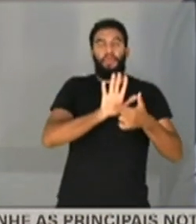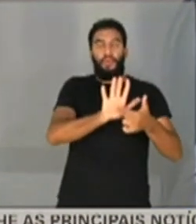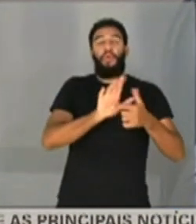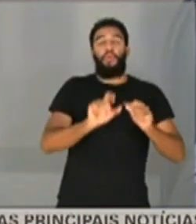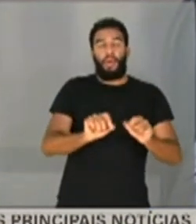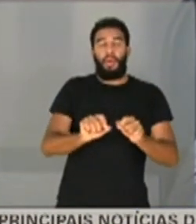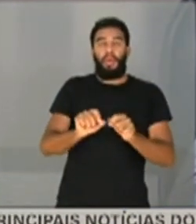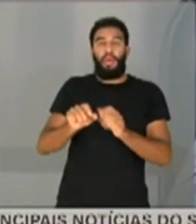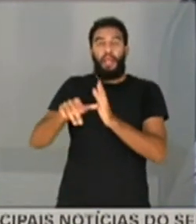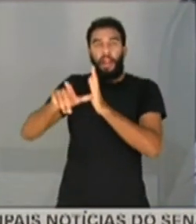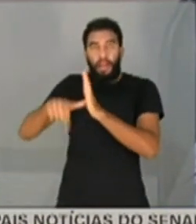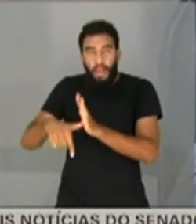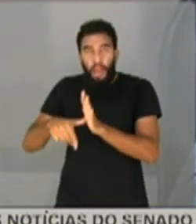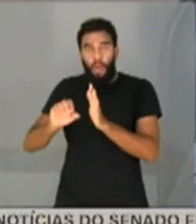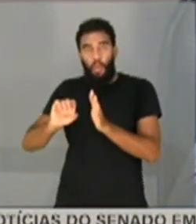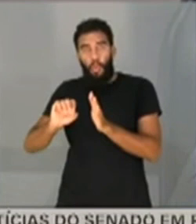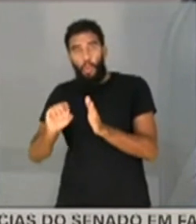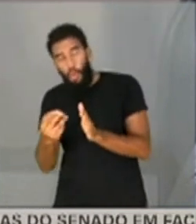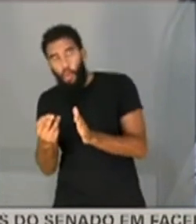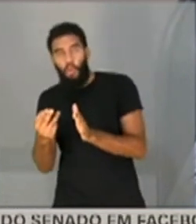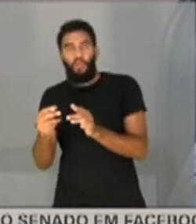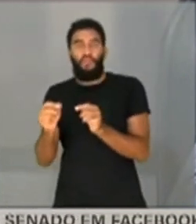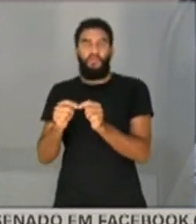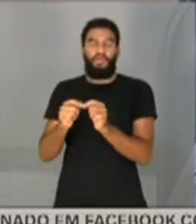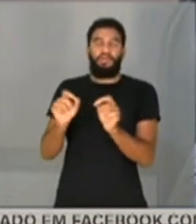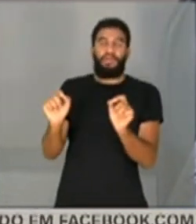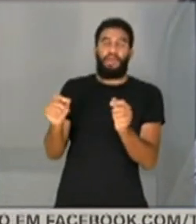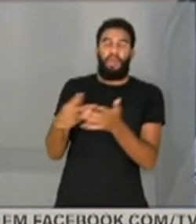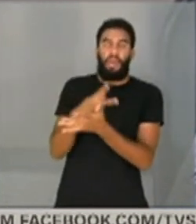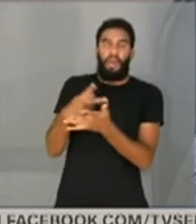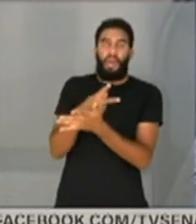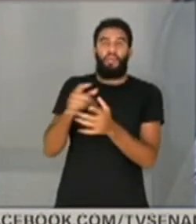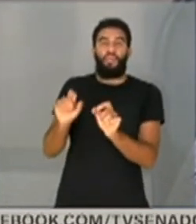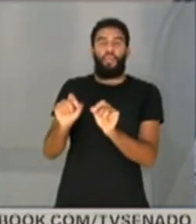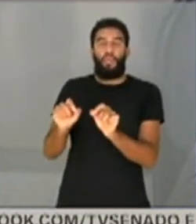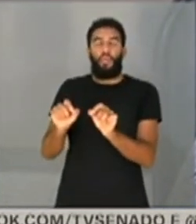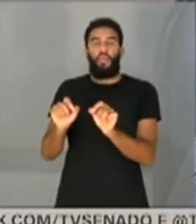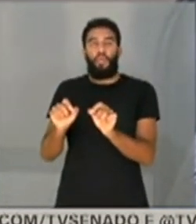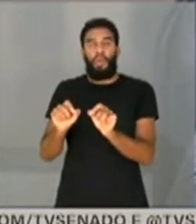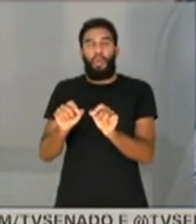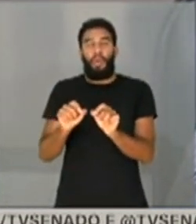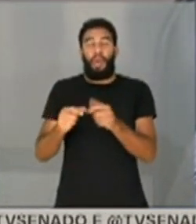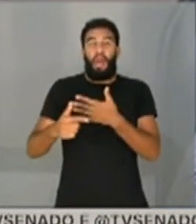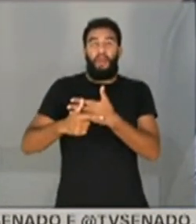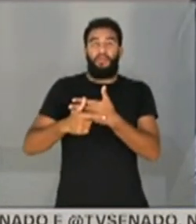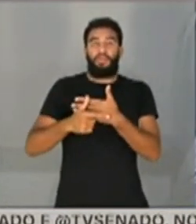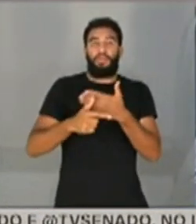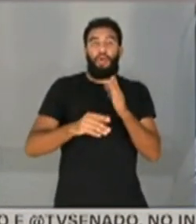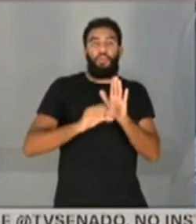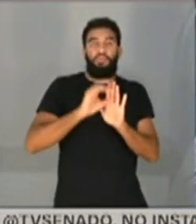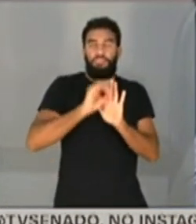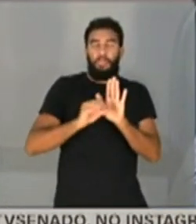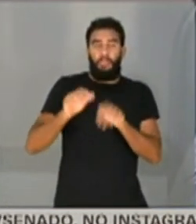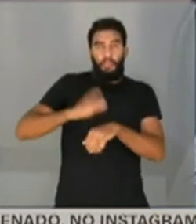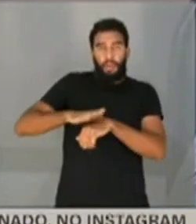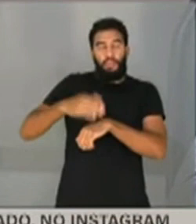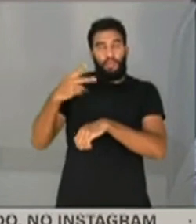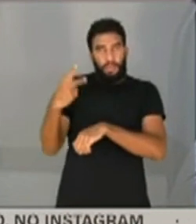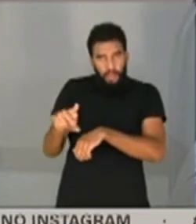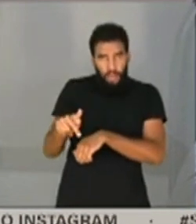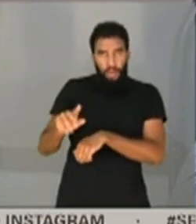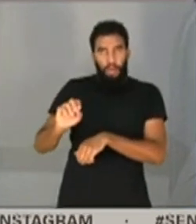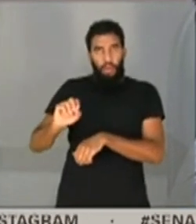Retardar ou deixar de praticar, indevidamente, ato de ofício ou praticá-lo contra disposição